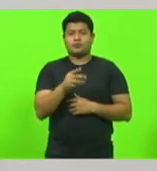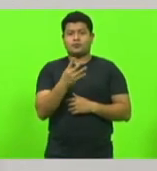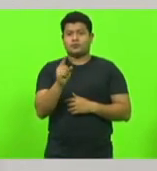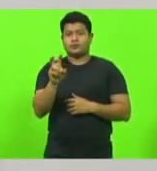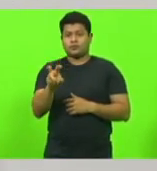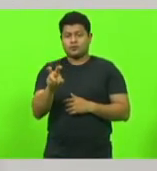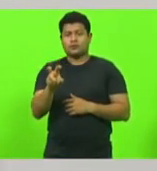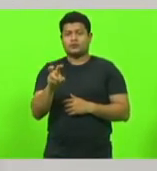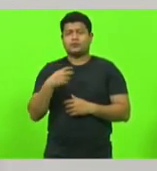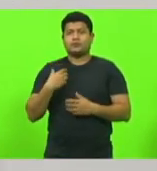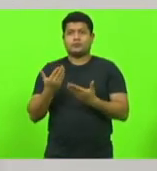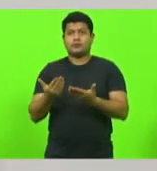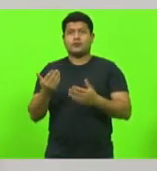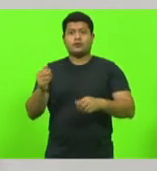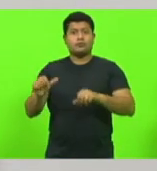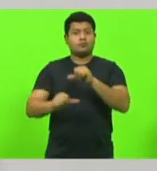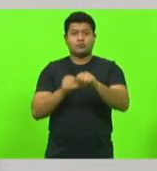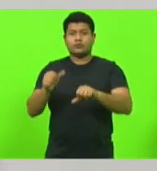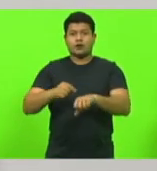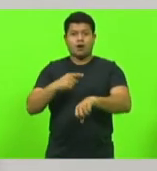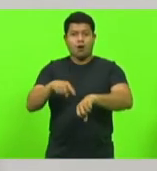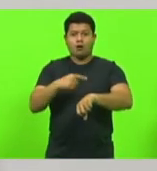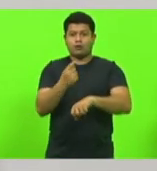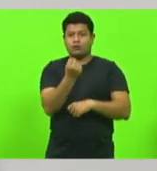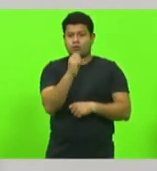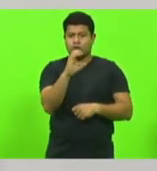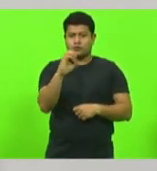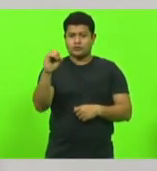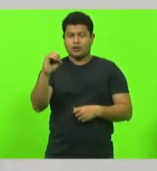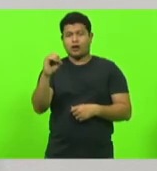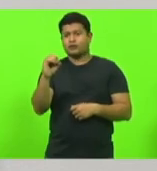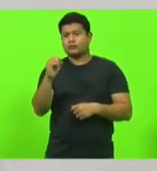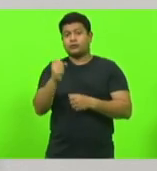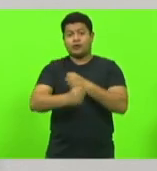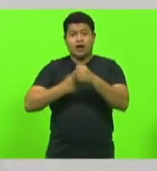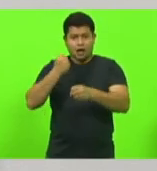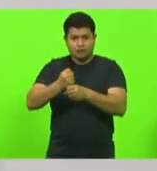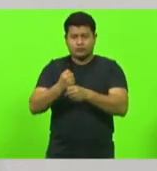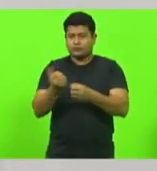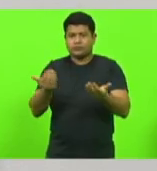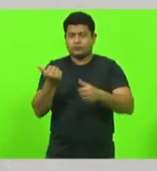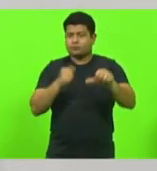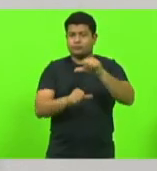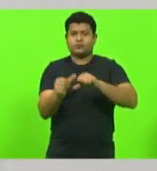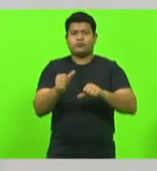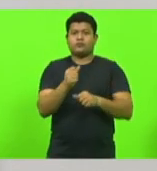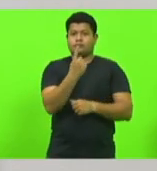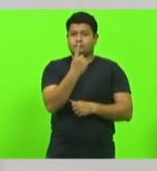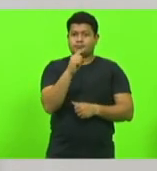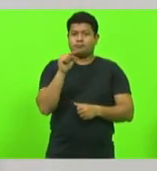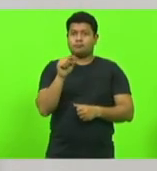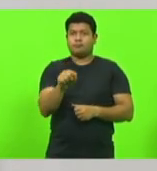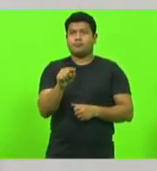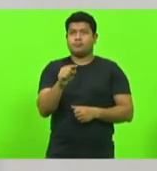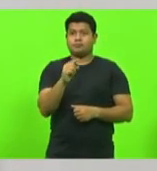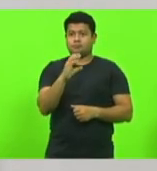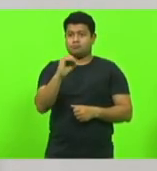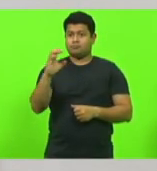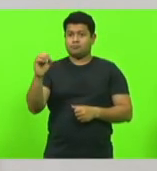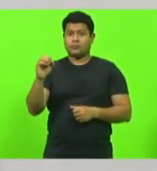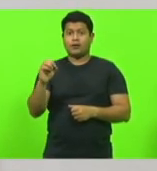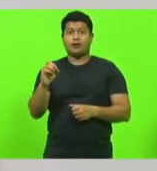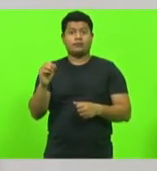horas ano no ensino médio para 1.000 horas anuais. Portanto, de 2.400 horas para 3.000